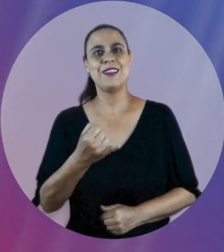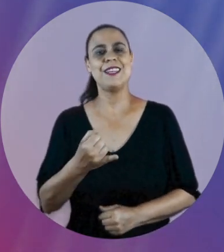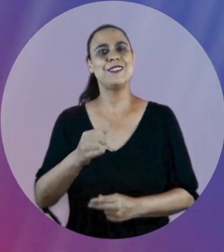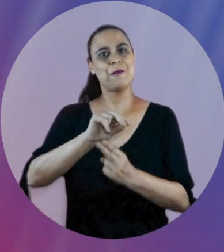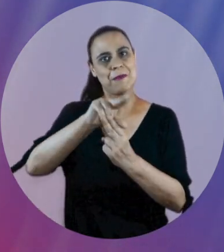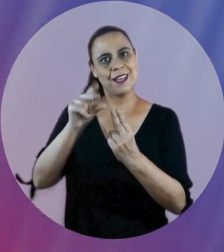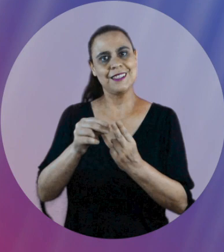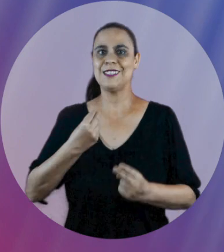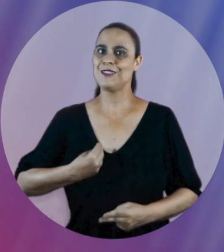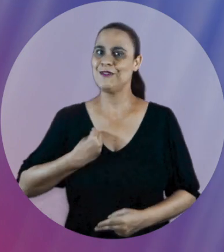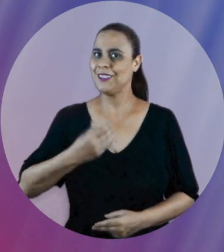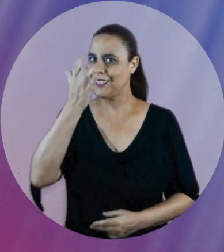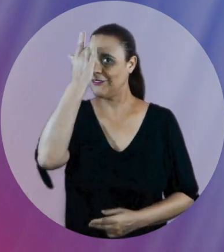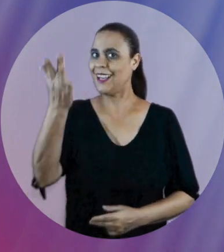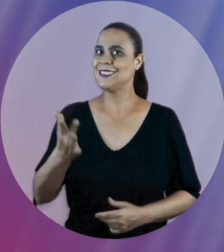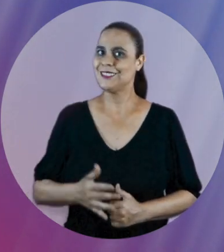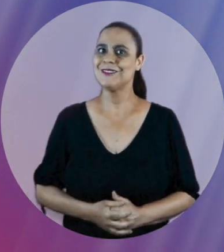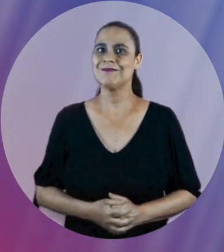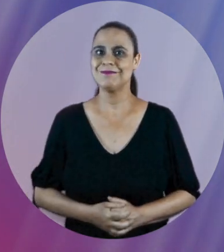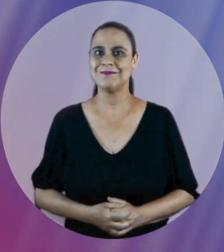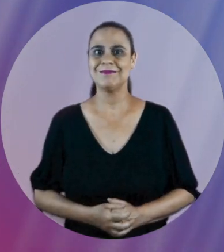facilidade do Bradesco para você.